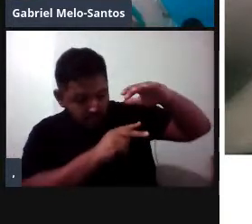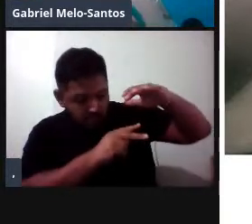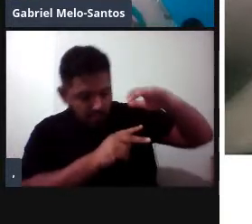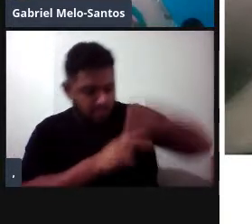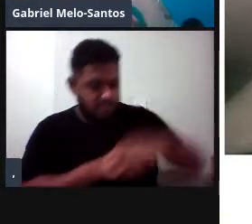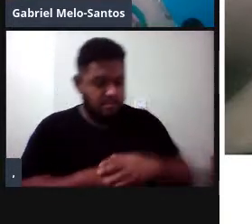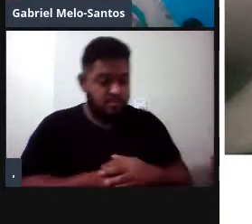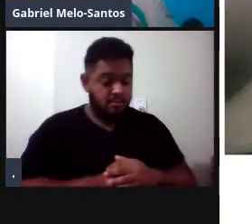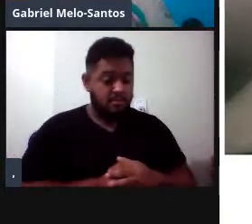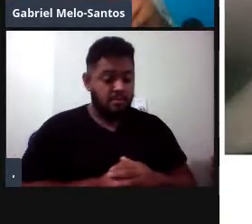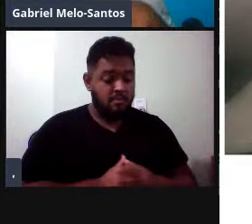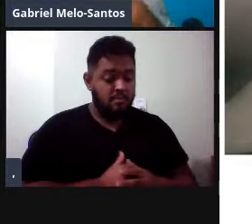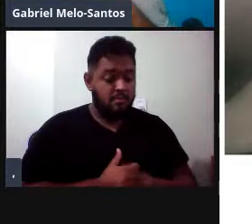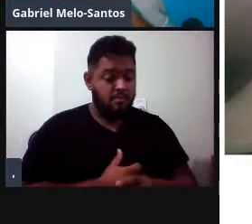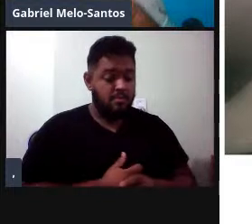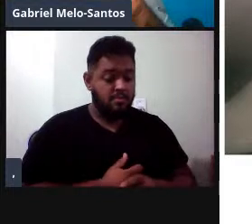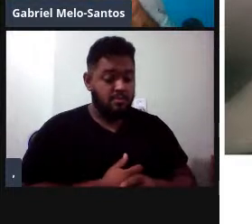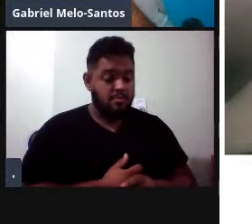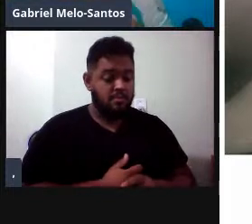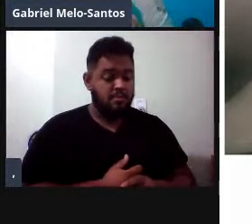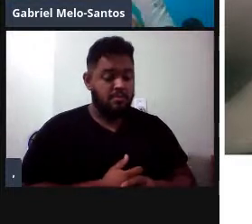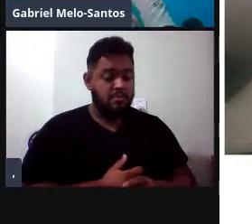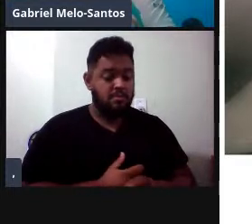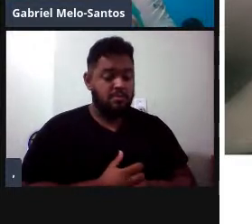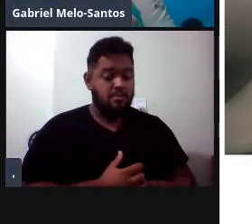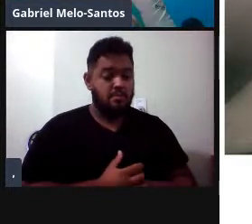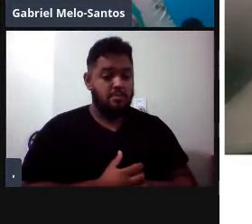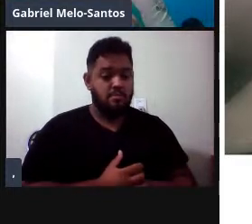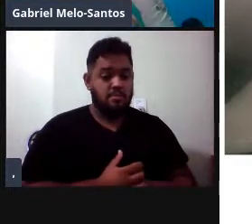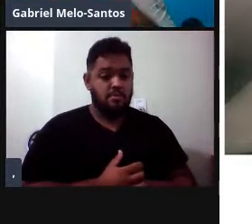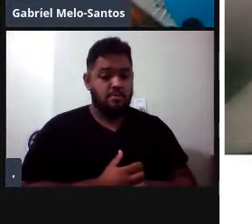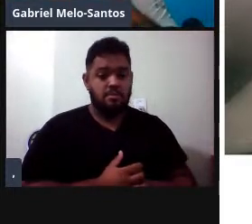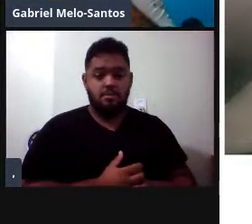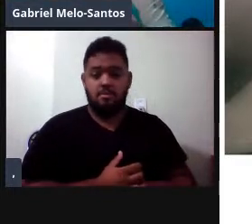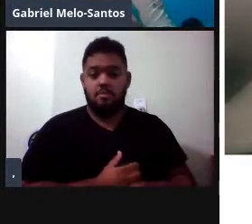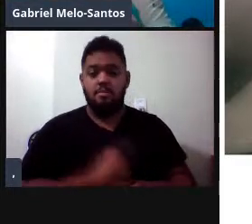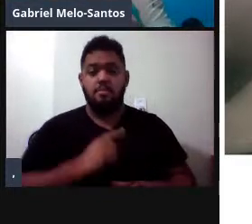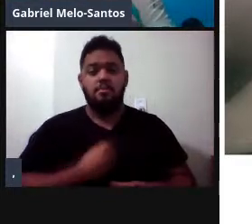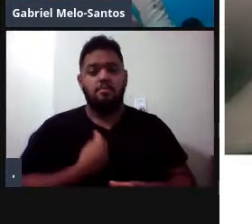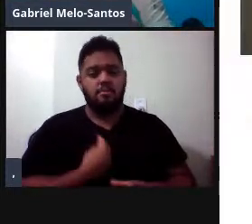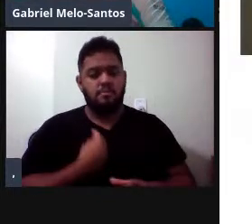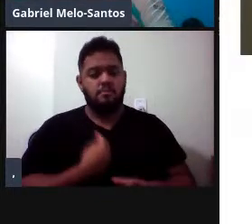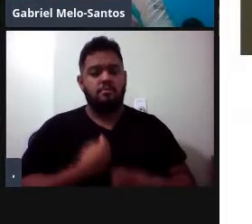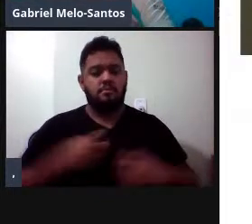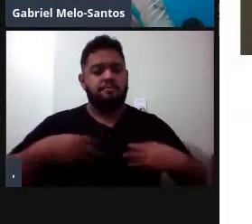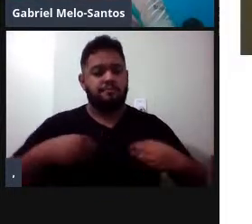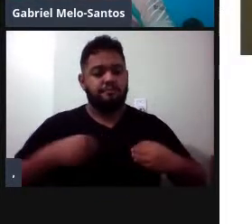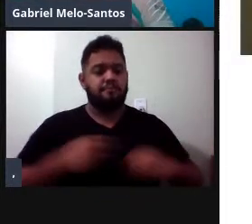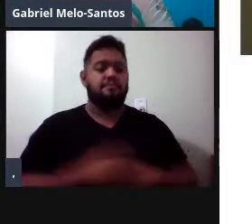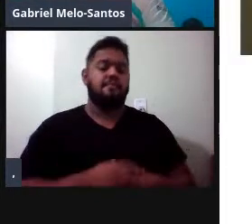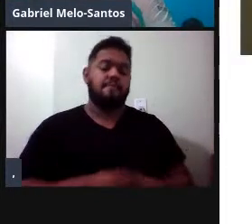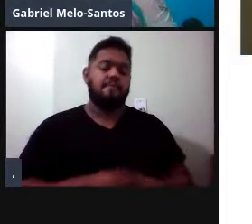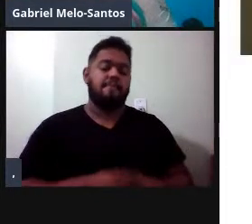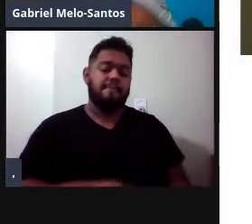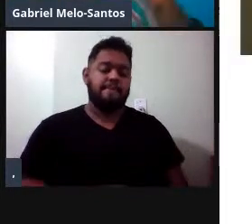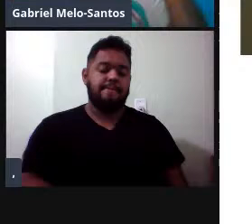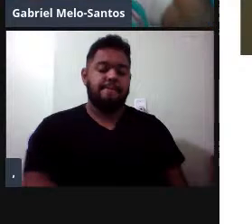barriga para cima pela frequência, pela existência das pequenas mamalhas, né? Perto da genitália.